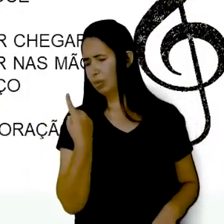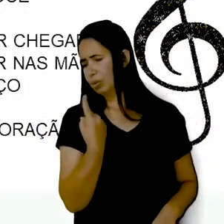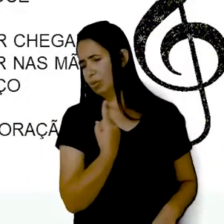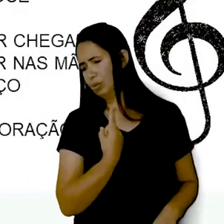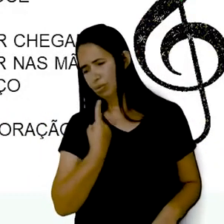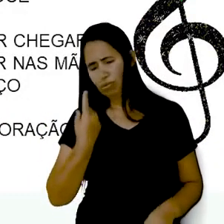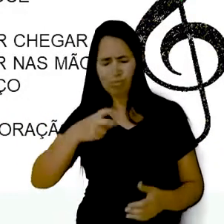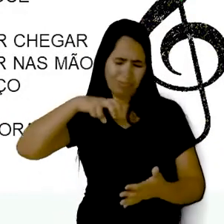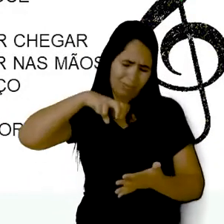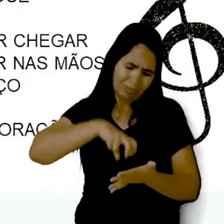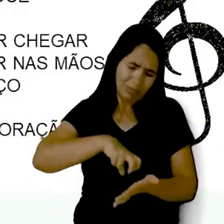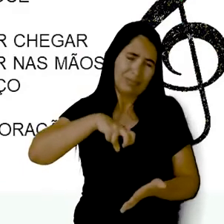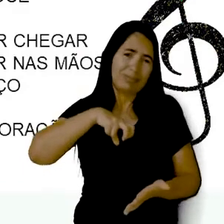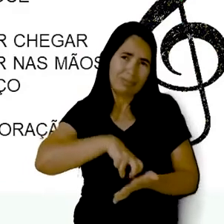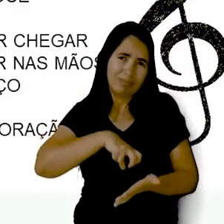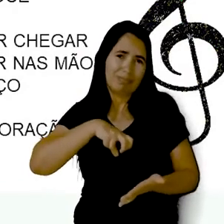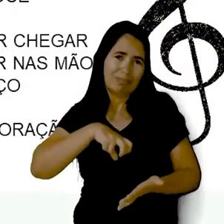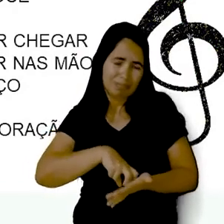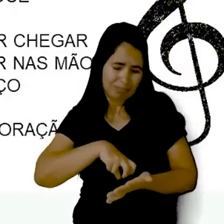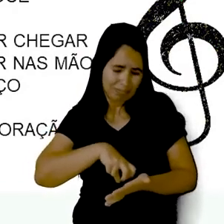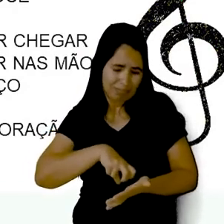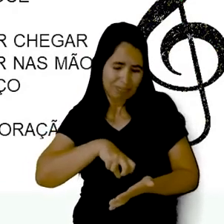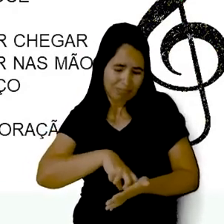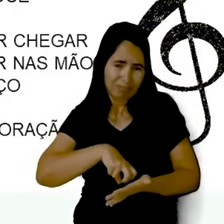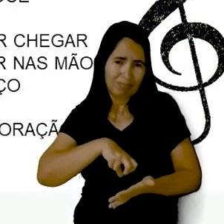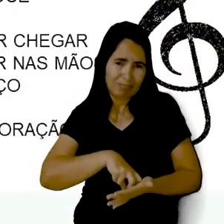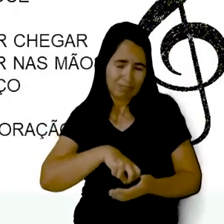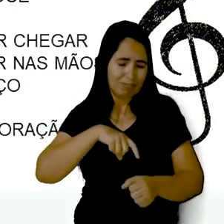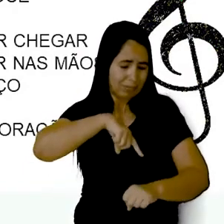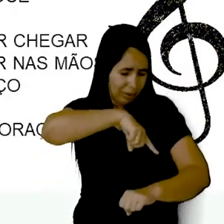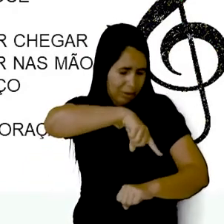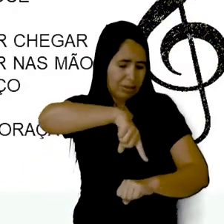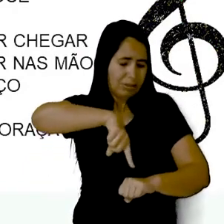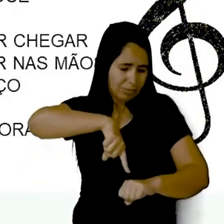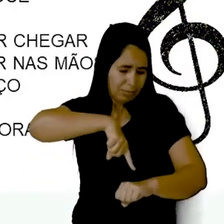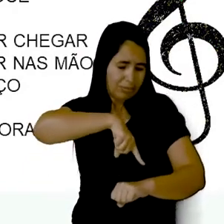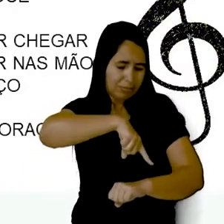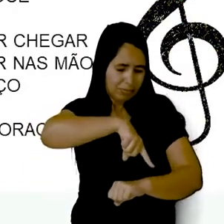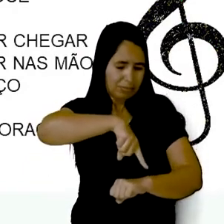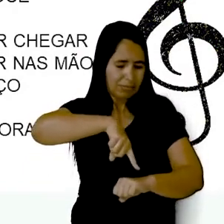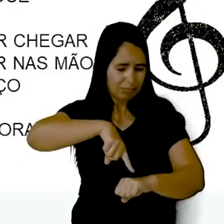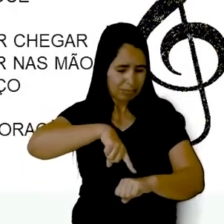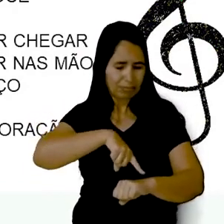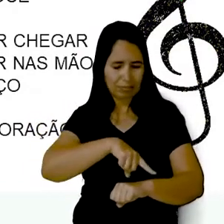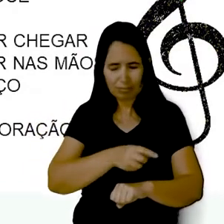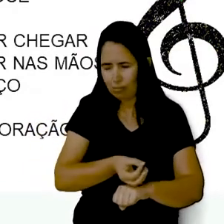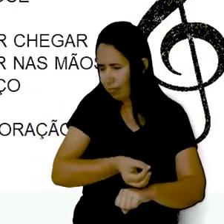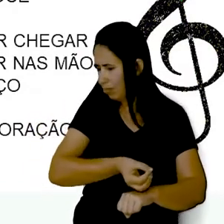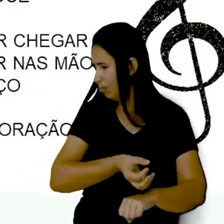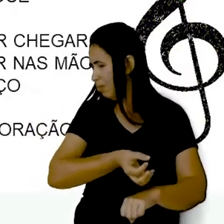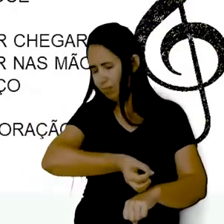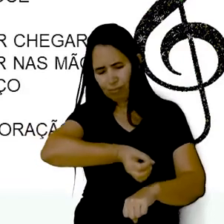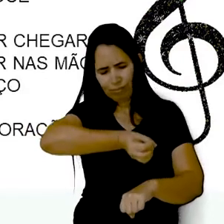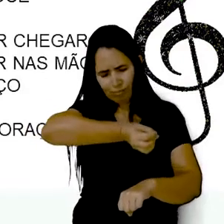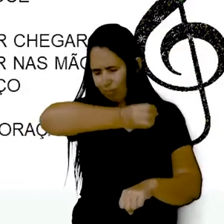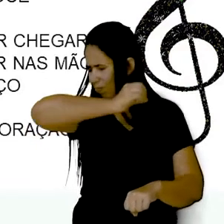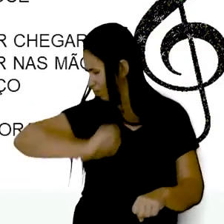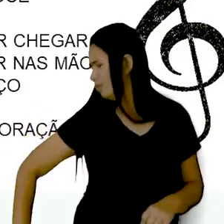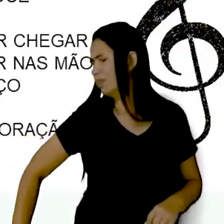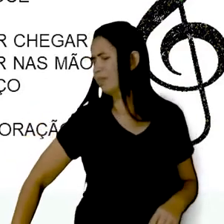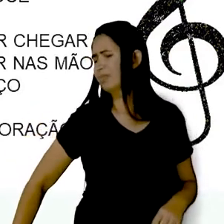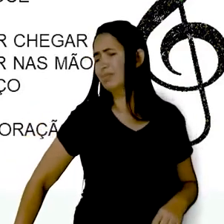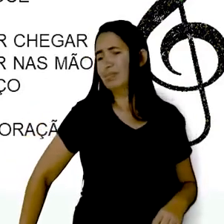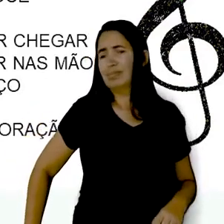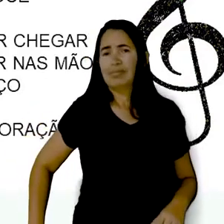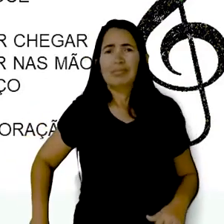pior castigo Eu conto as horas pra poder te ver Mas o relógio tá de